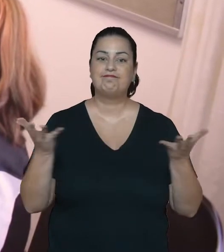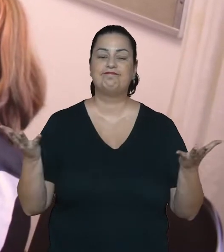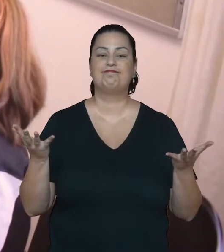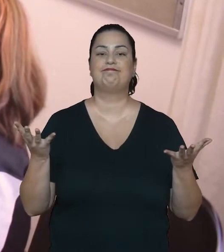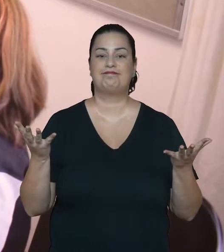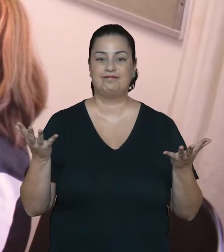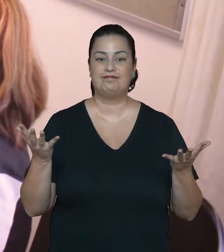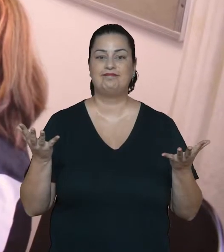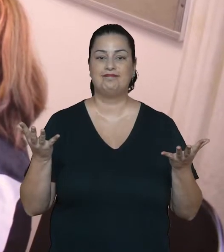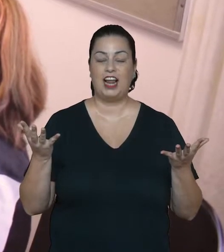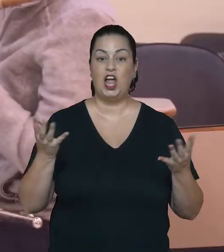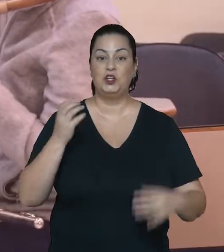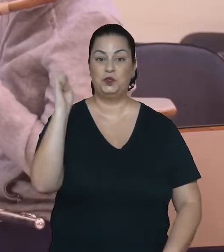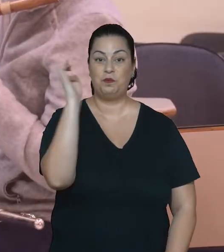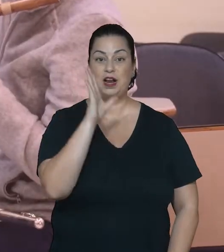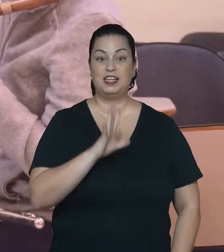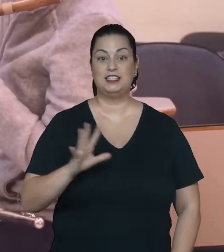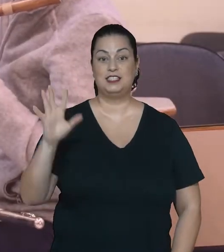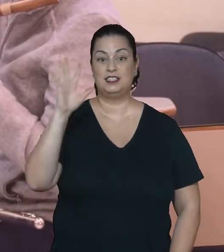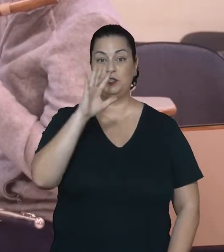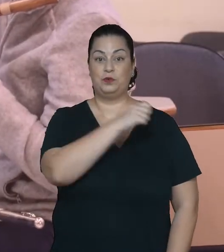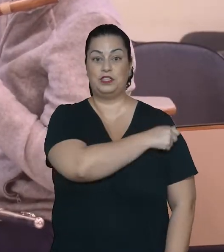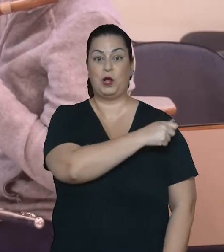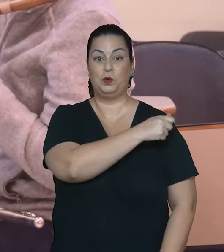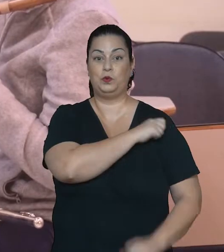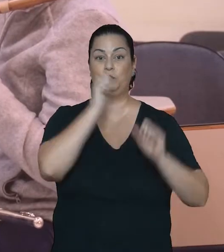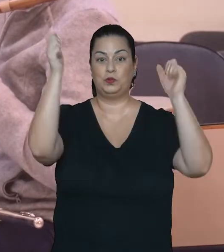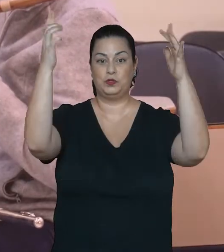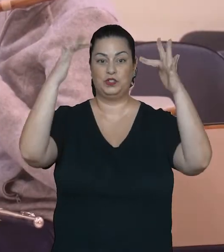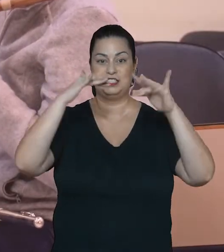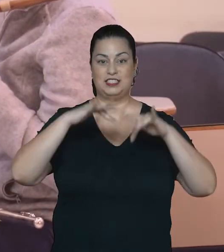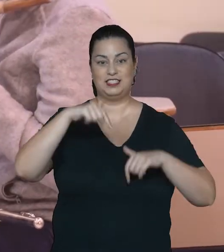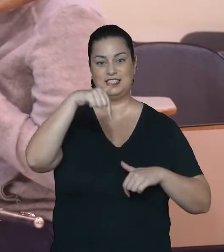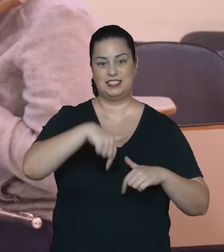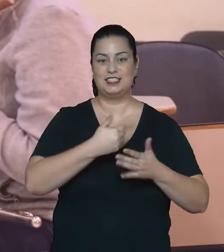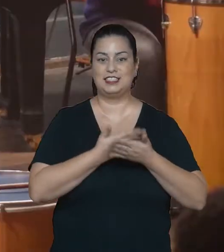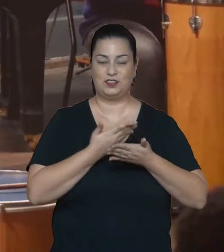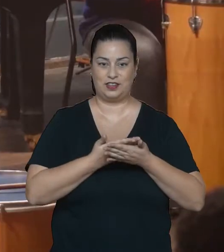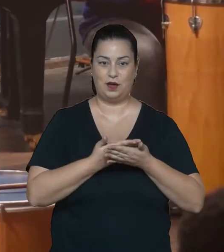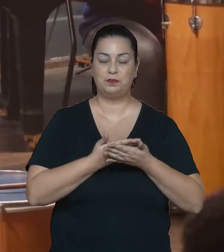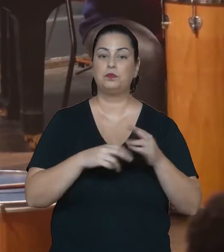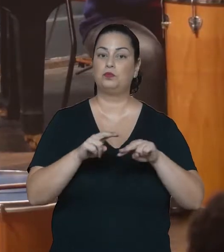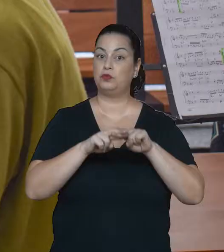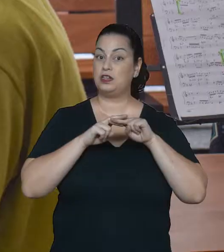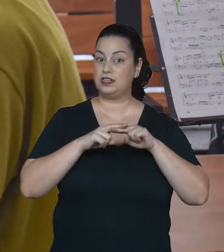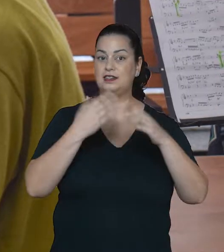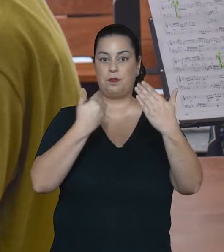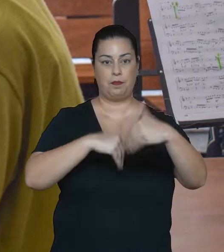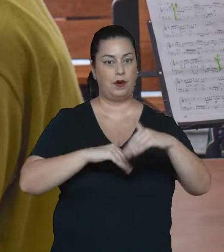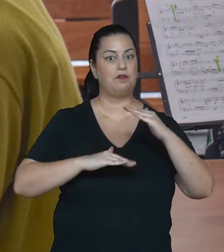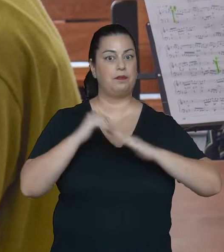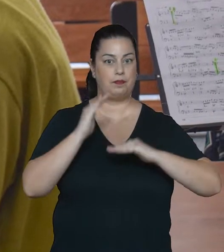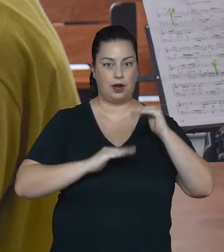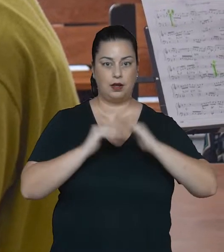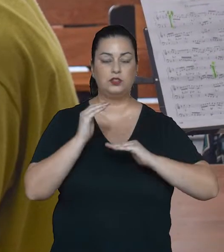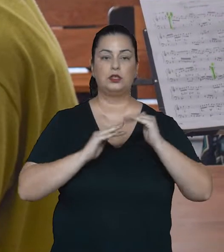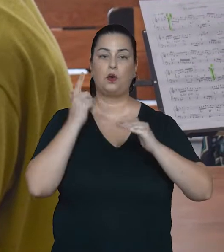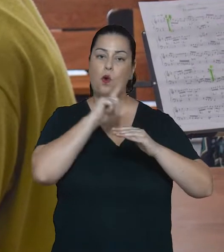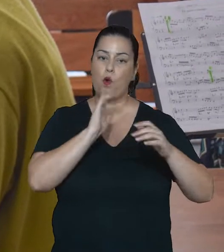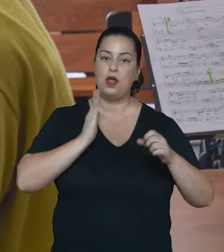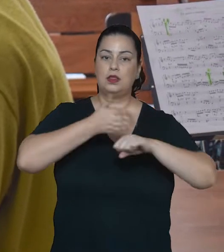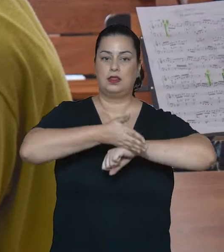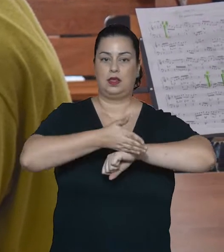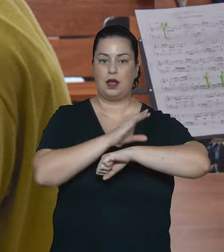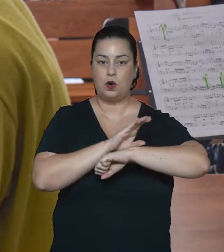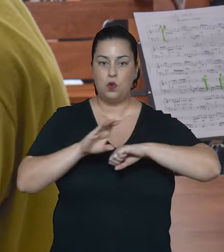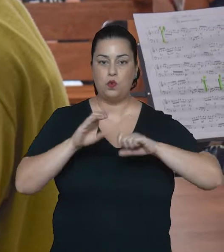ampliar o alcance e trazer alunos de todas as partes do Brasil. Por isso, a prova